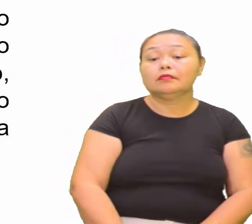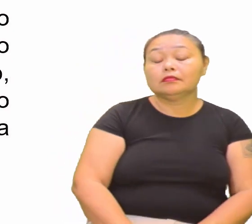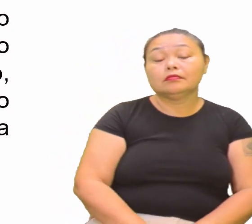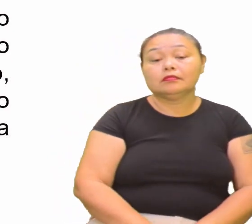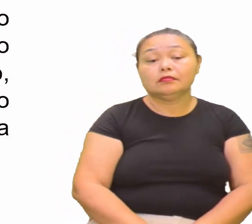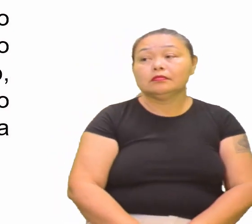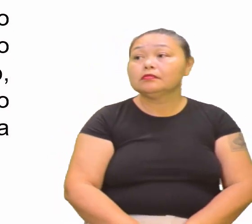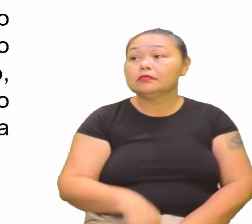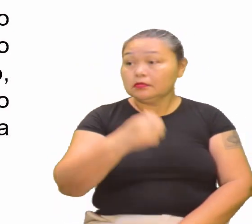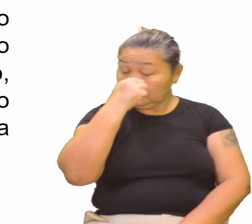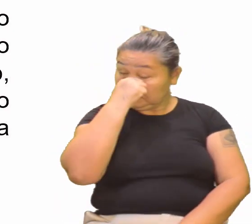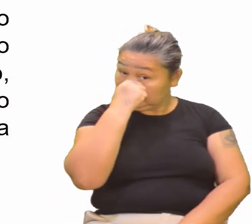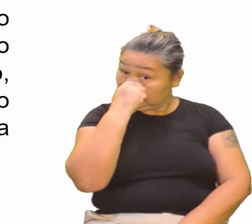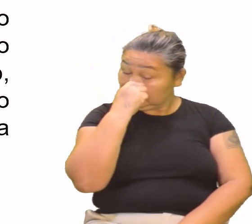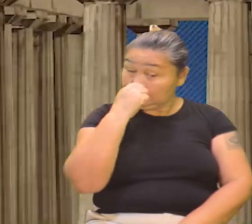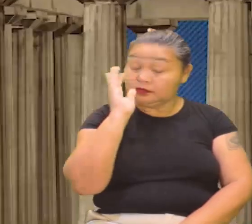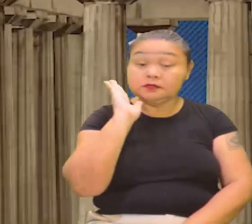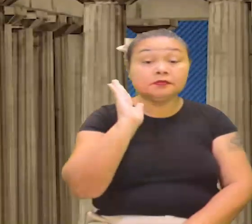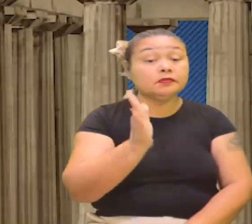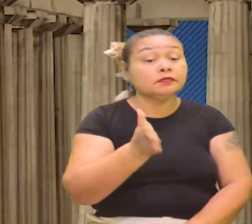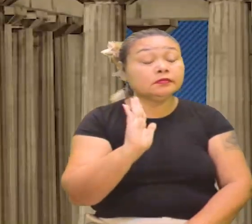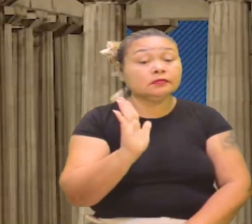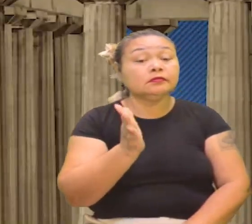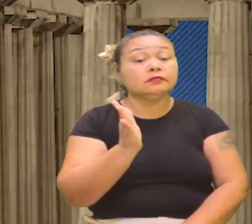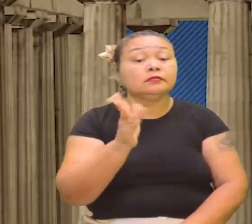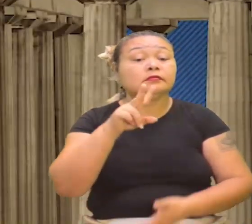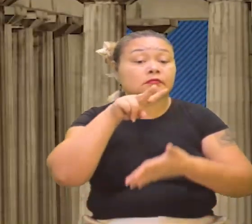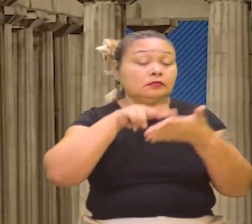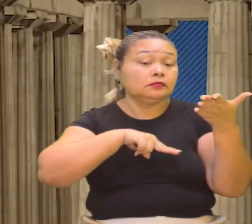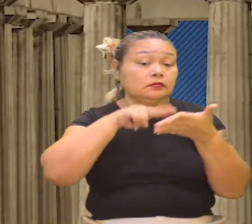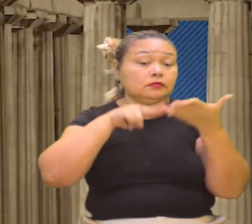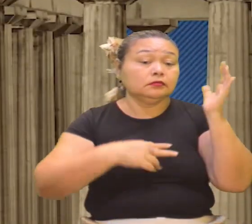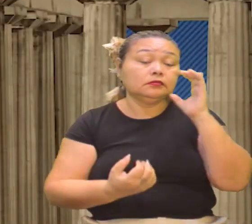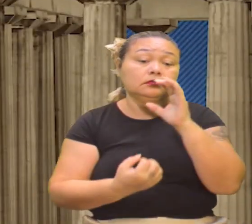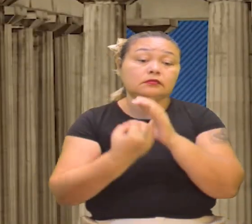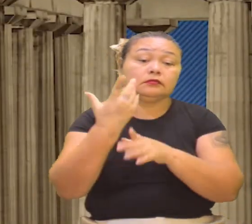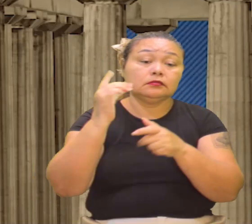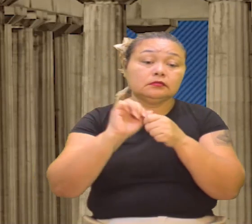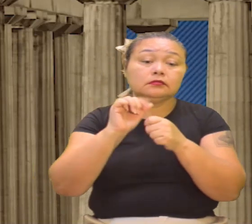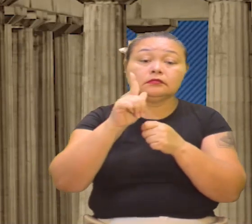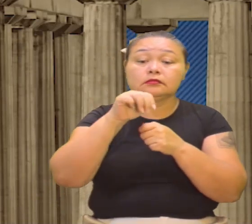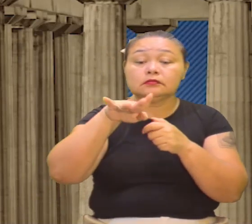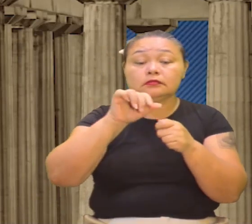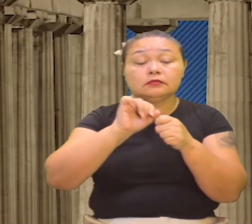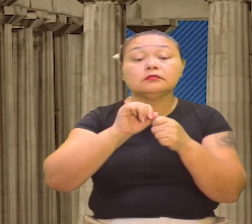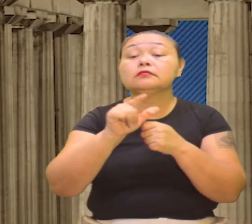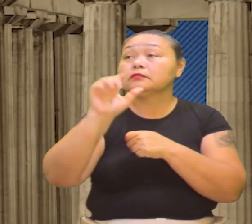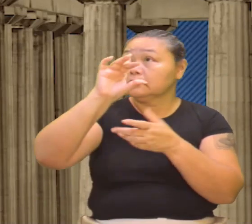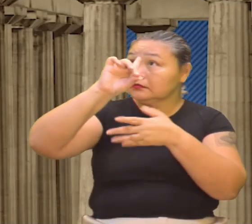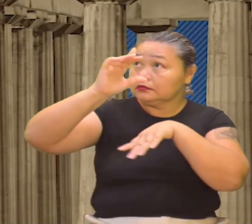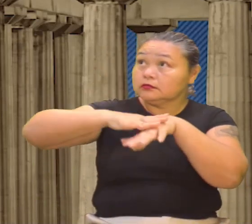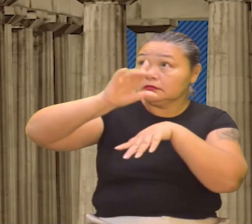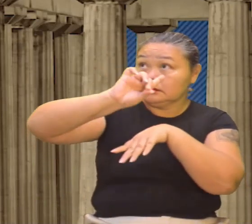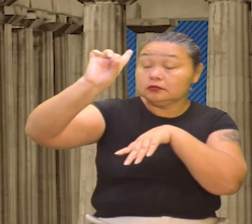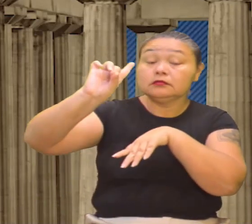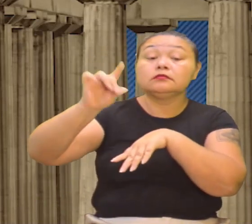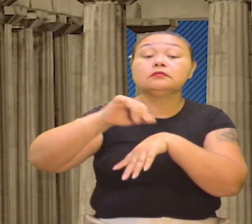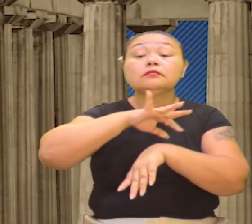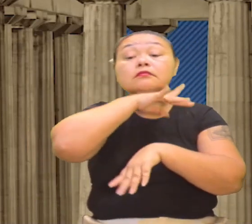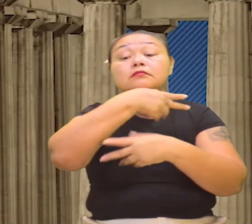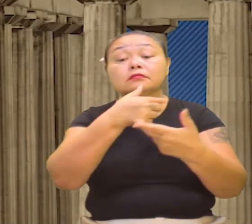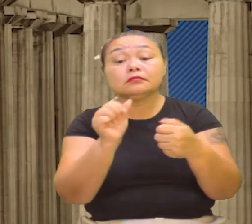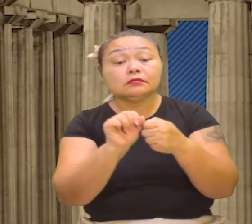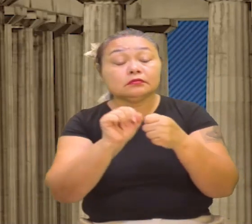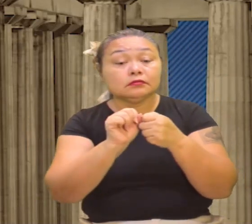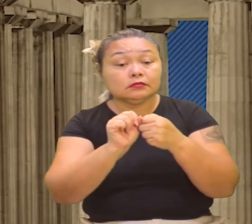e, inclusive, eu já li, na criação, no Gênesis, que Deus fala, os animais ficam sob,